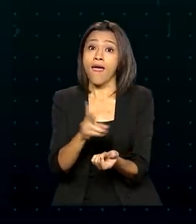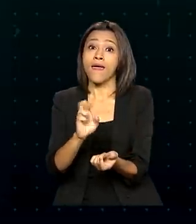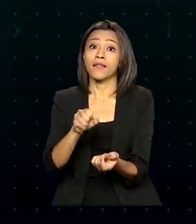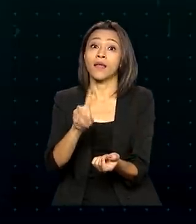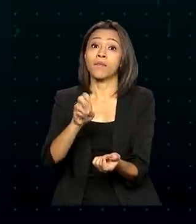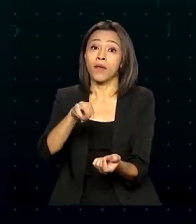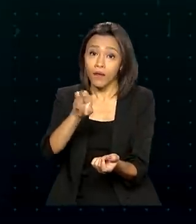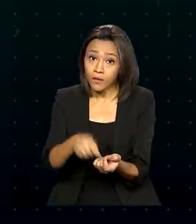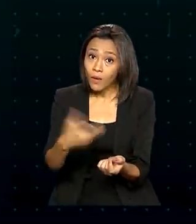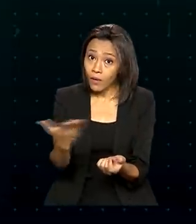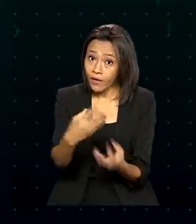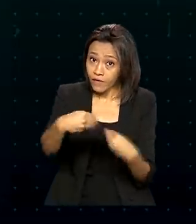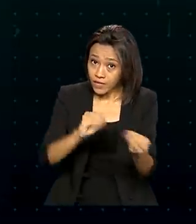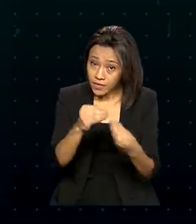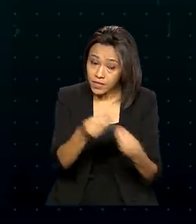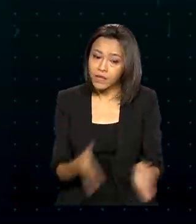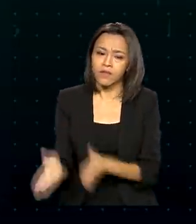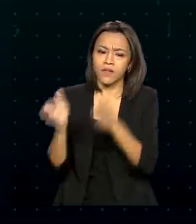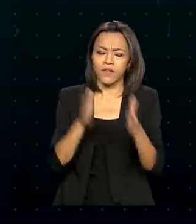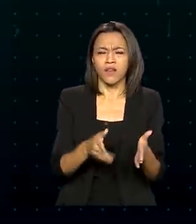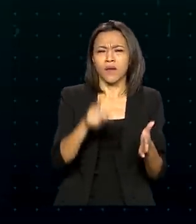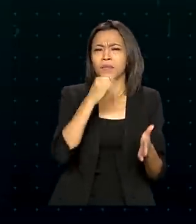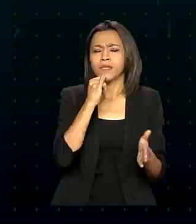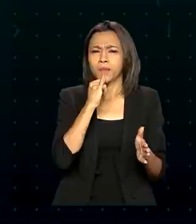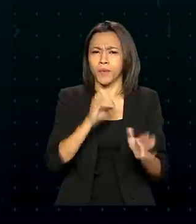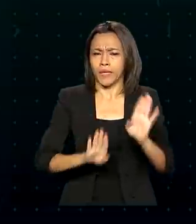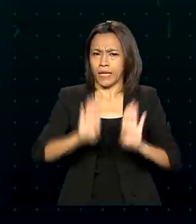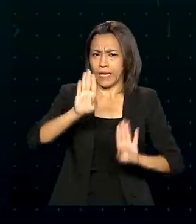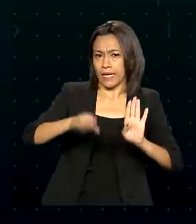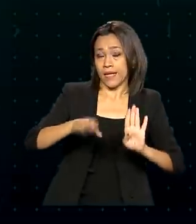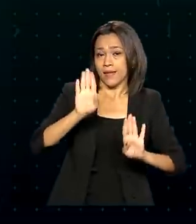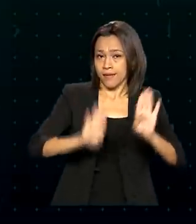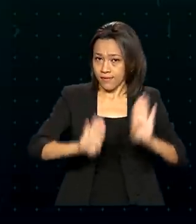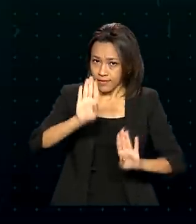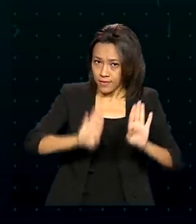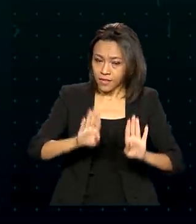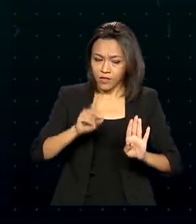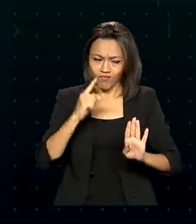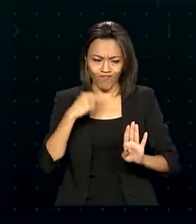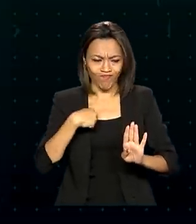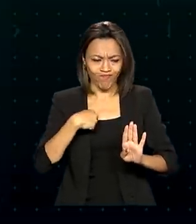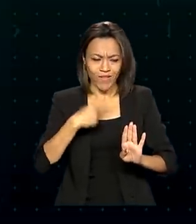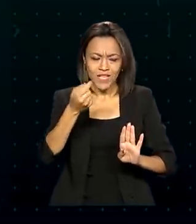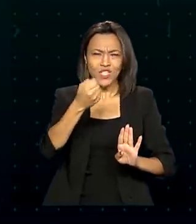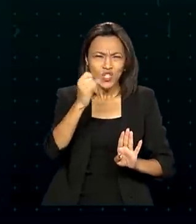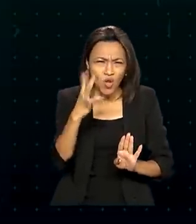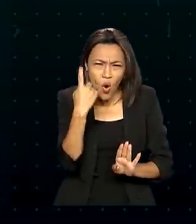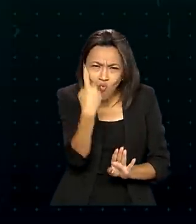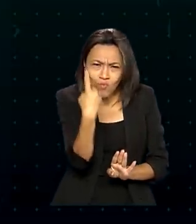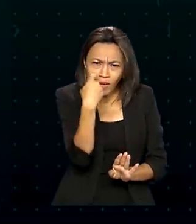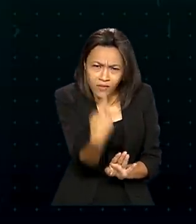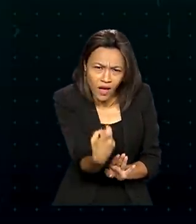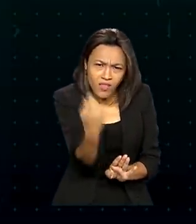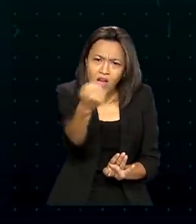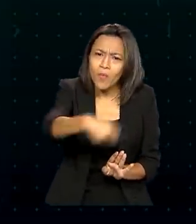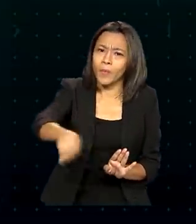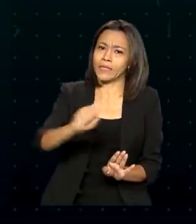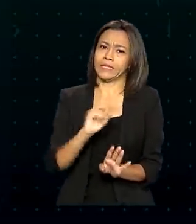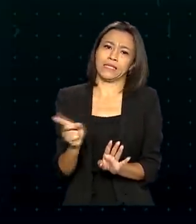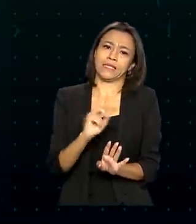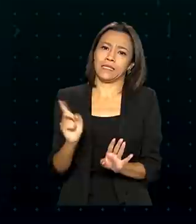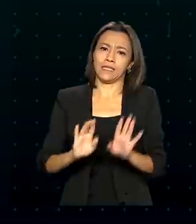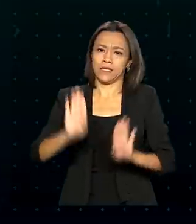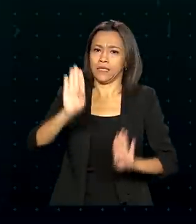dispensa de licitação quando houver, por exemplo, apenas um interessado na exploração. A lei também